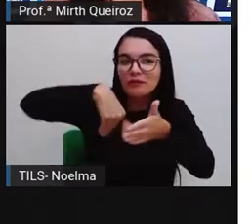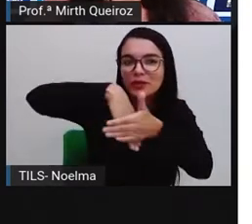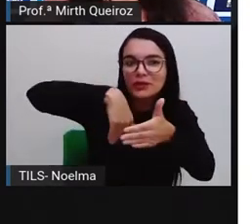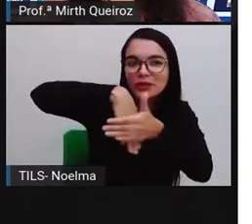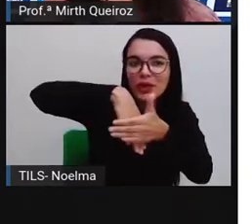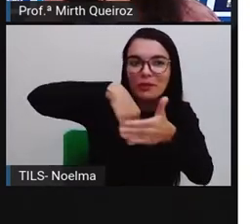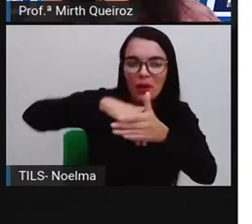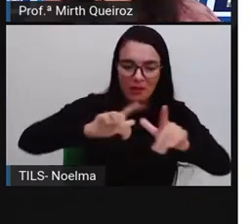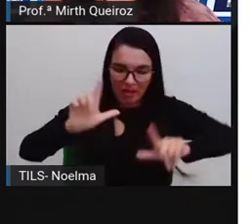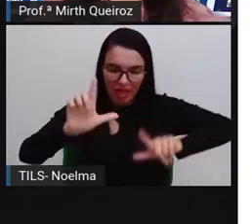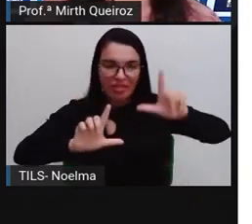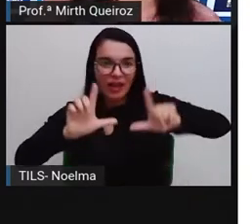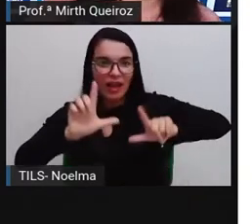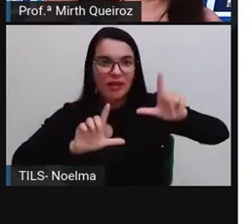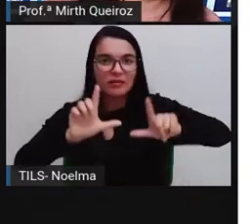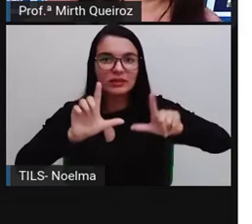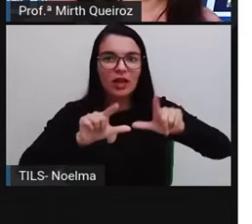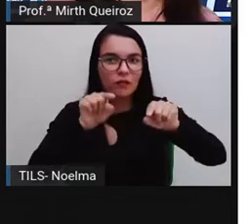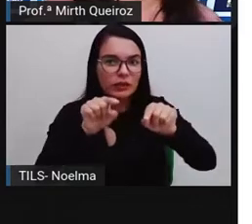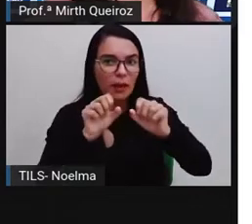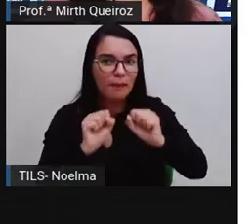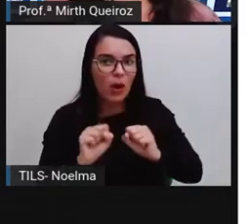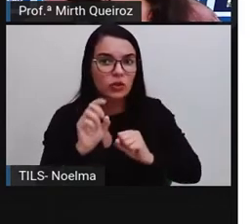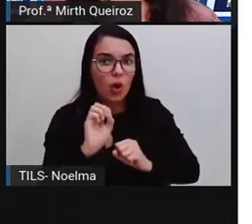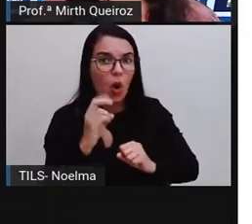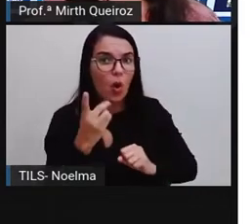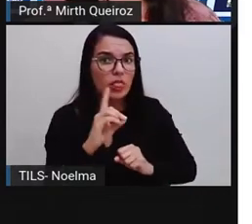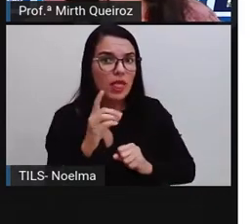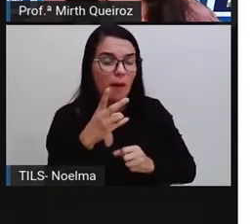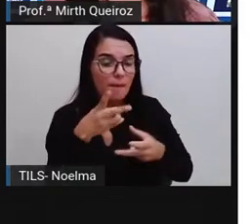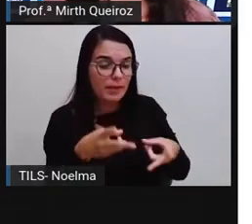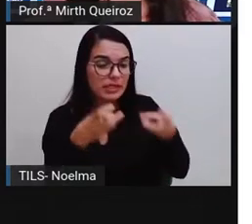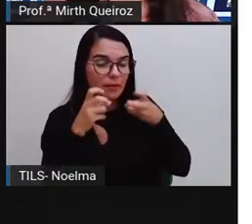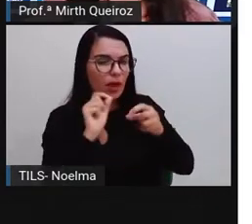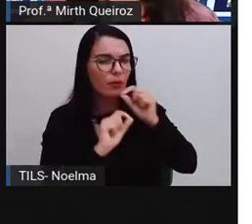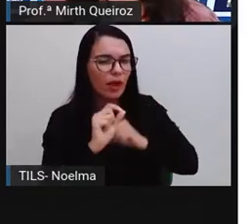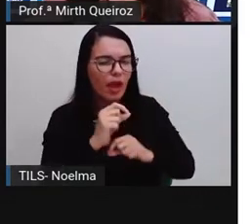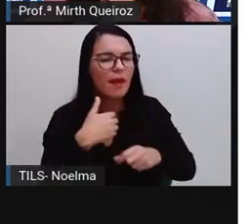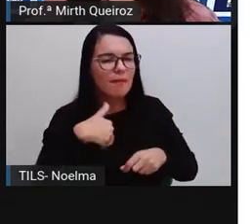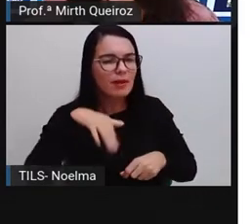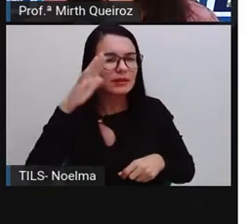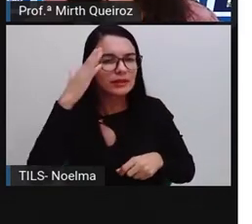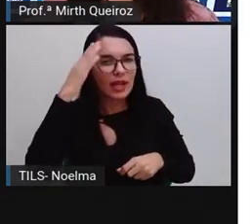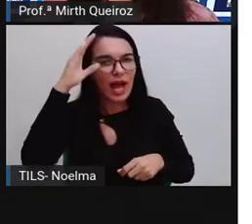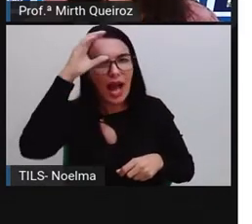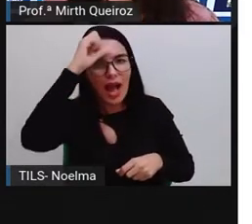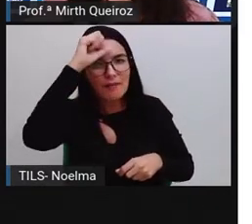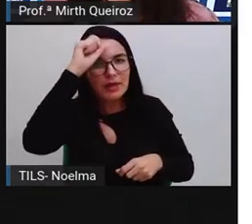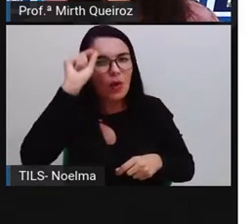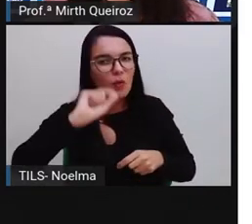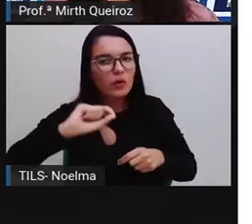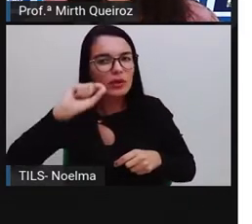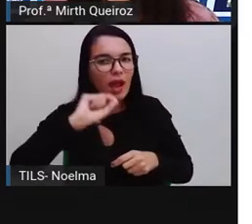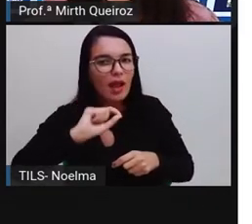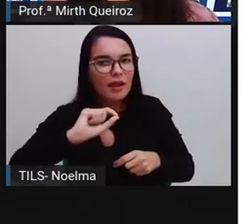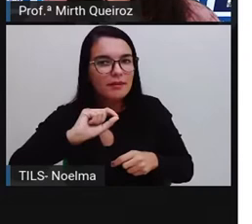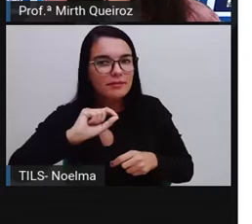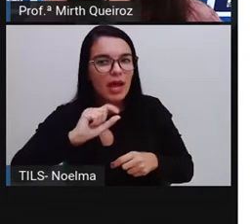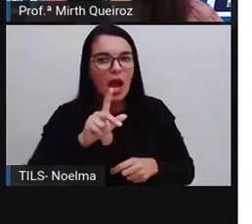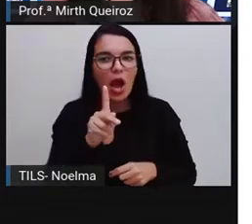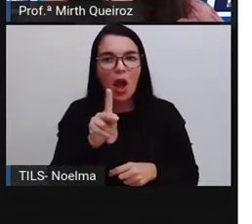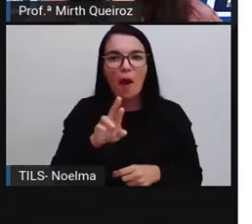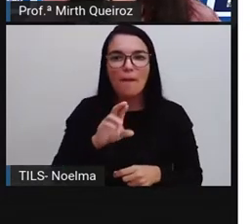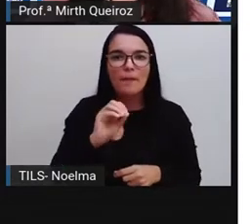pode ou não perceber, mas está aprendendo sobre probabilidade.